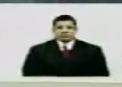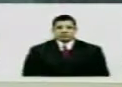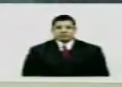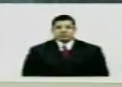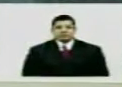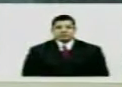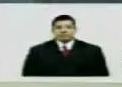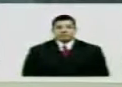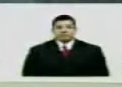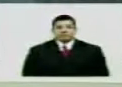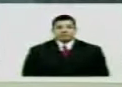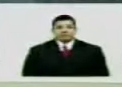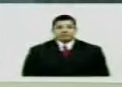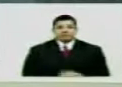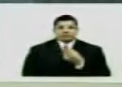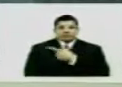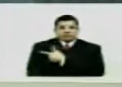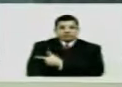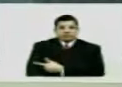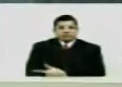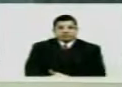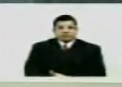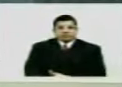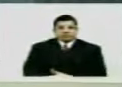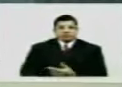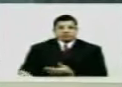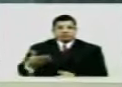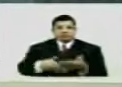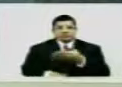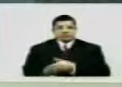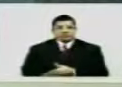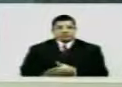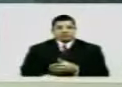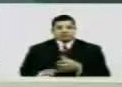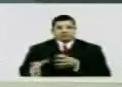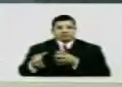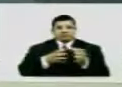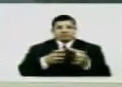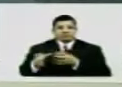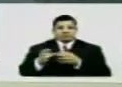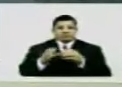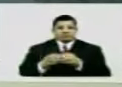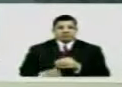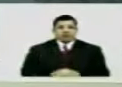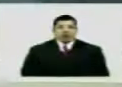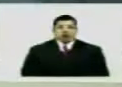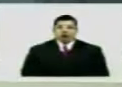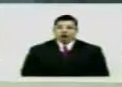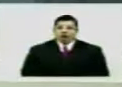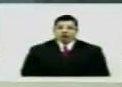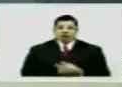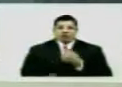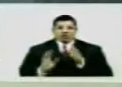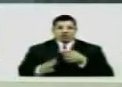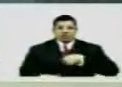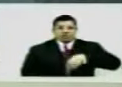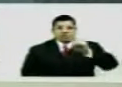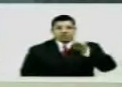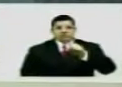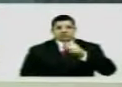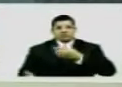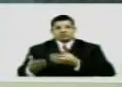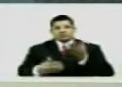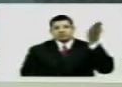Que desrespeitava a lei E que igualava o policial ao bandido Já foi assim no